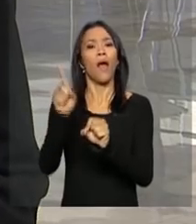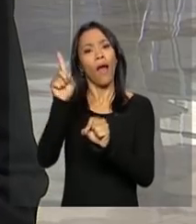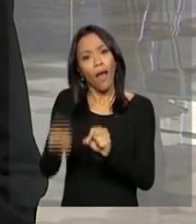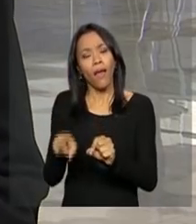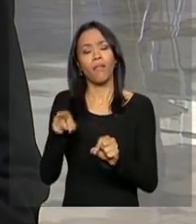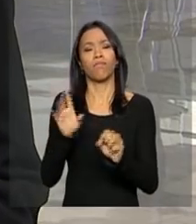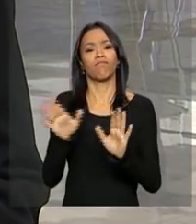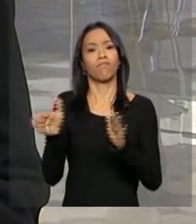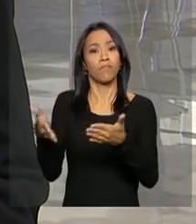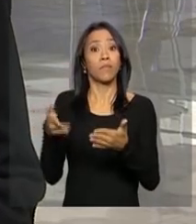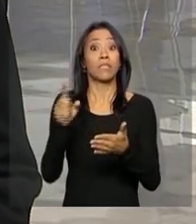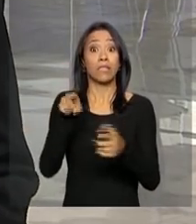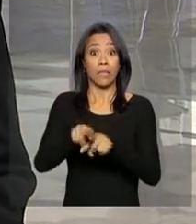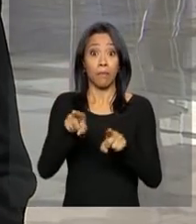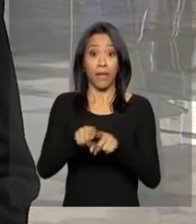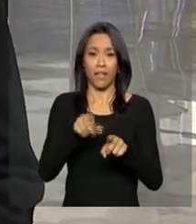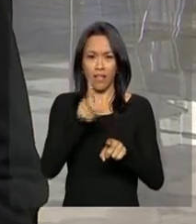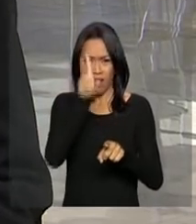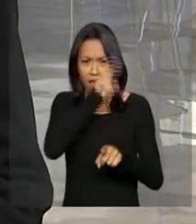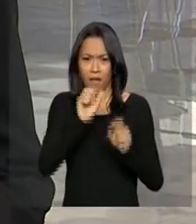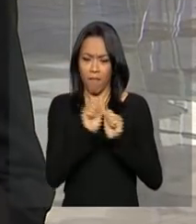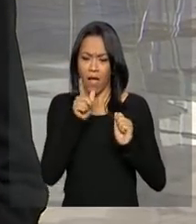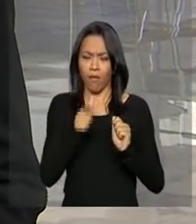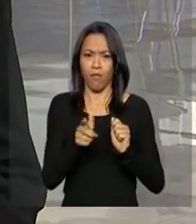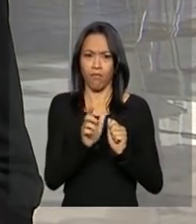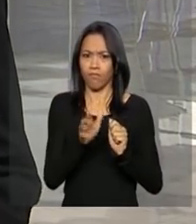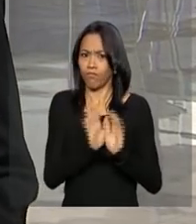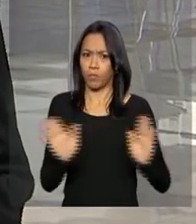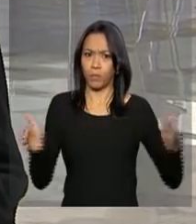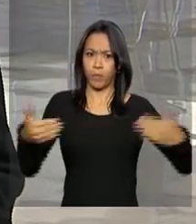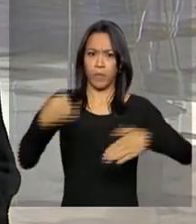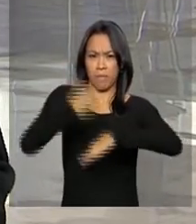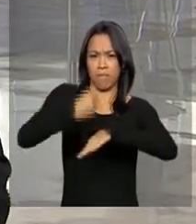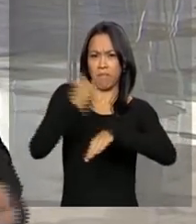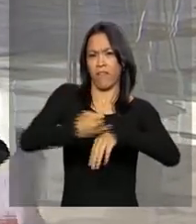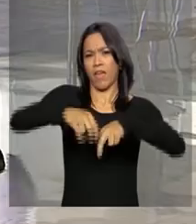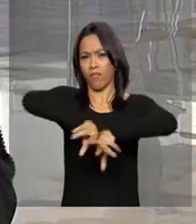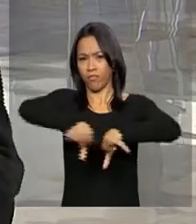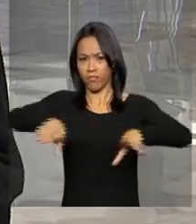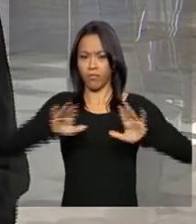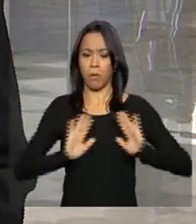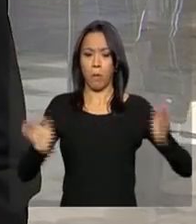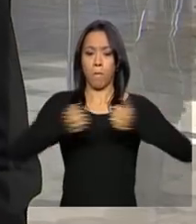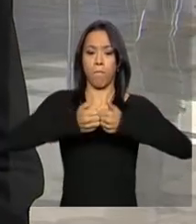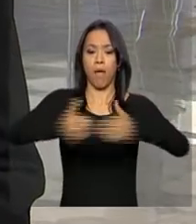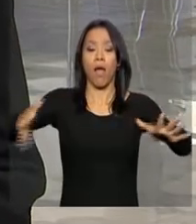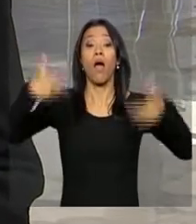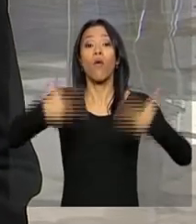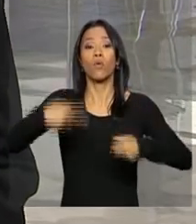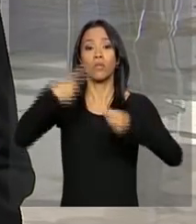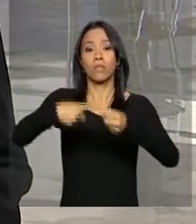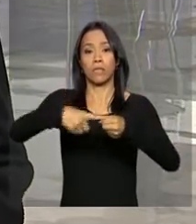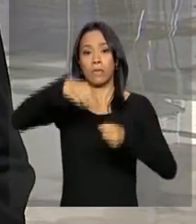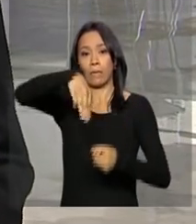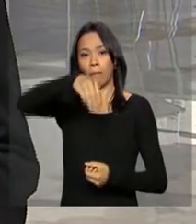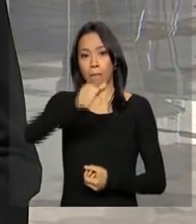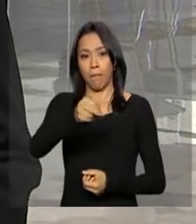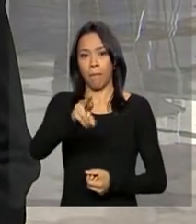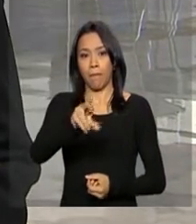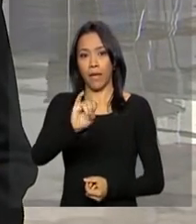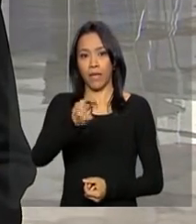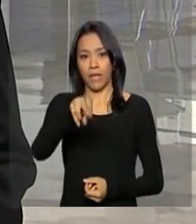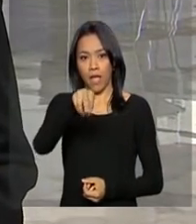com relação ao rompimento da barragem de rejeitos de Mariana, Minas Gerais, no ano passado e as perspectivas de recuperação